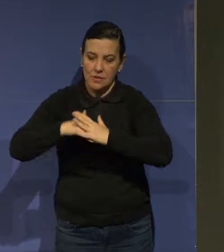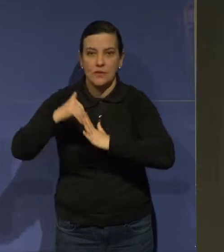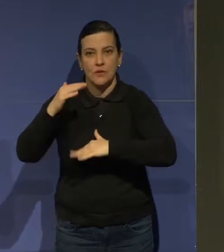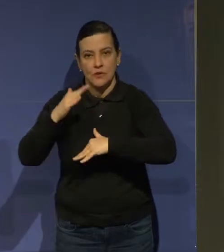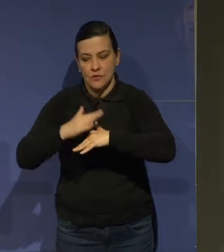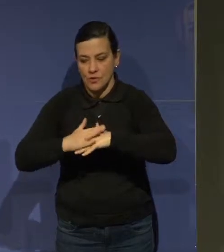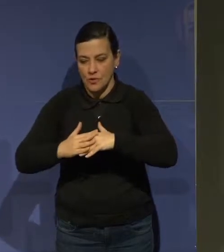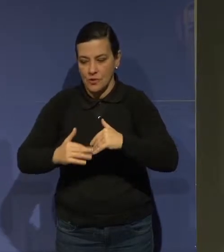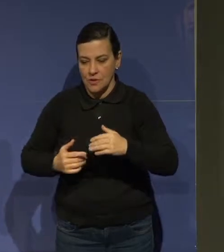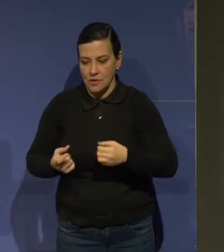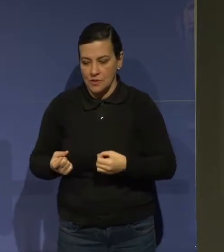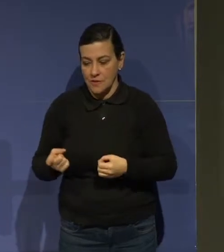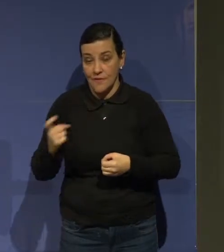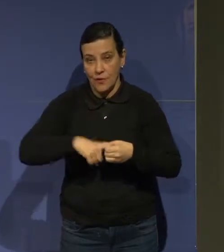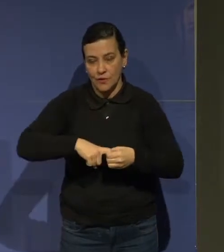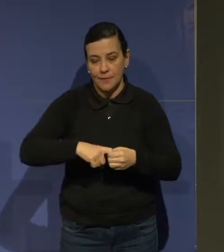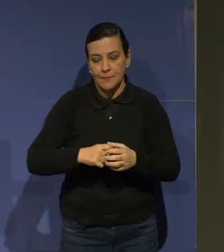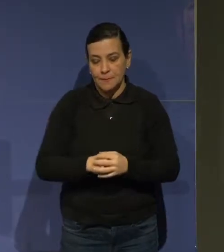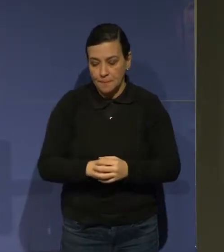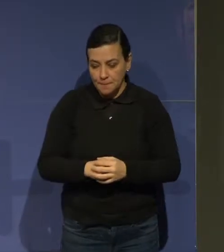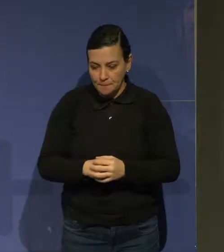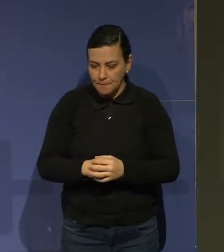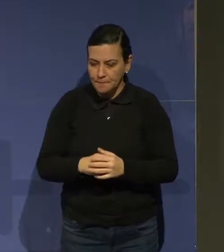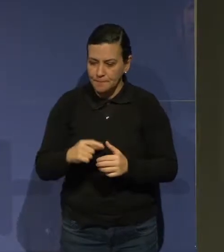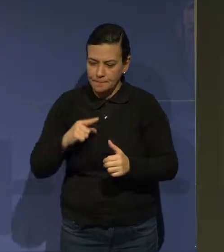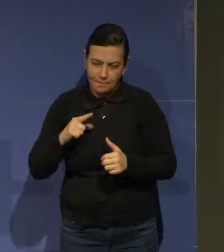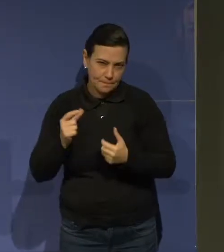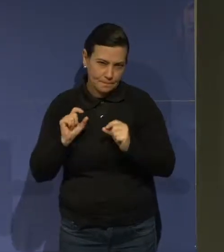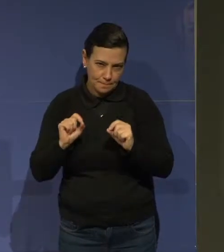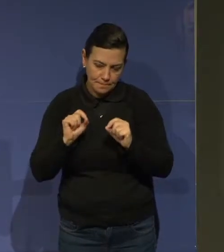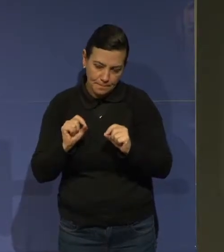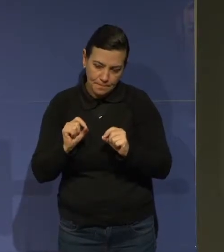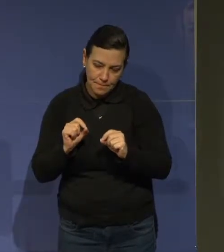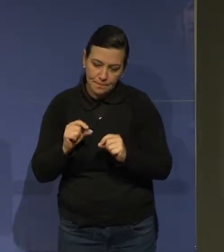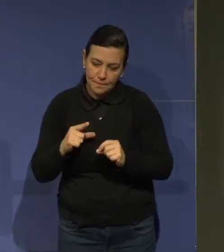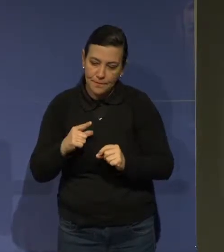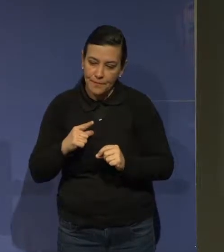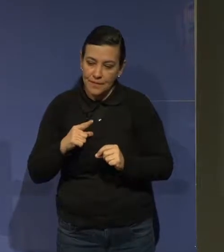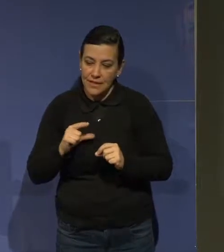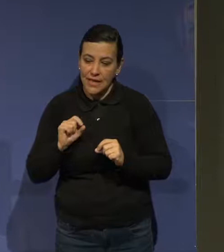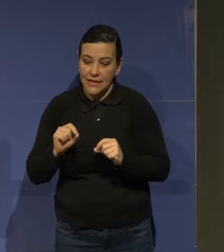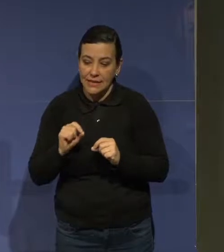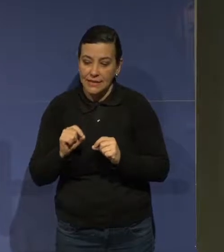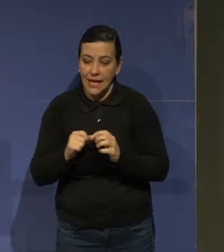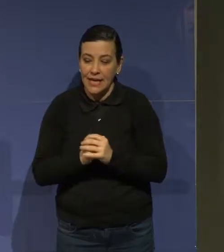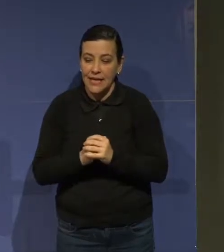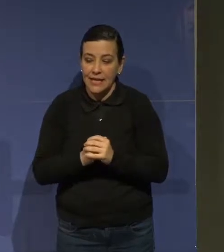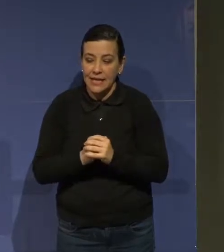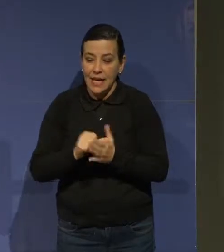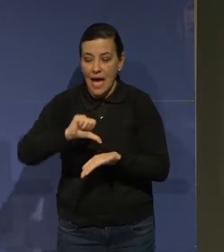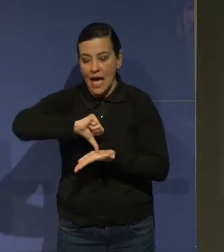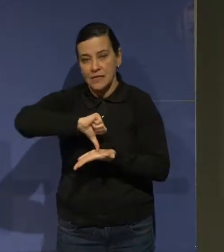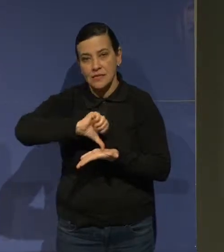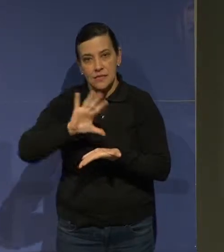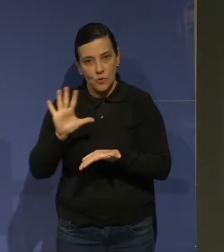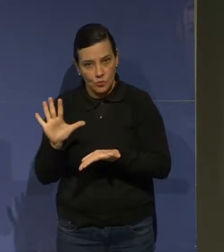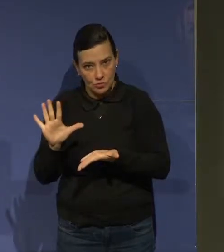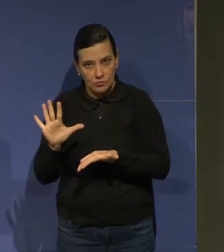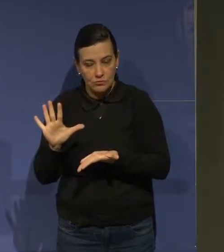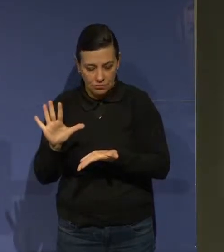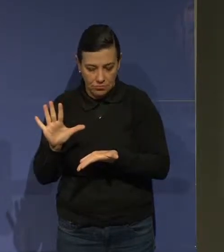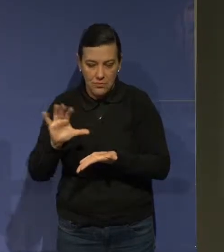E CPA. Que são levadas a várias frentes. A CIL, que é Central de Interpretação de Livros. Que é um